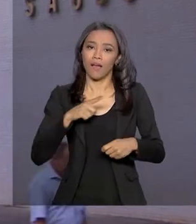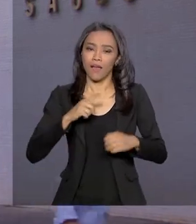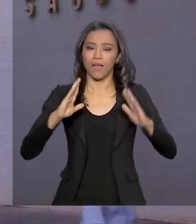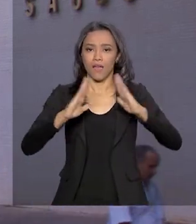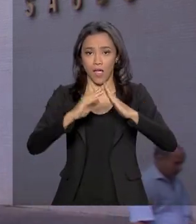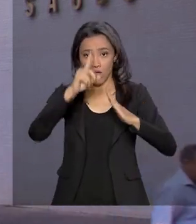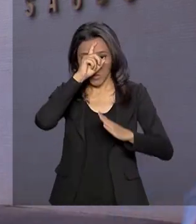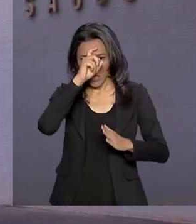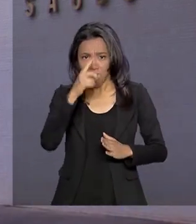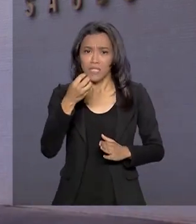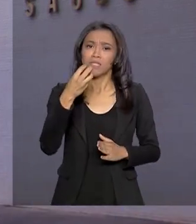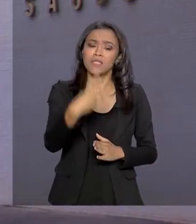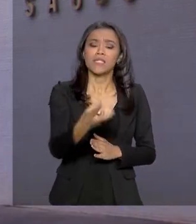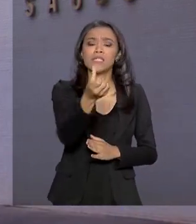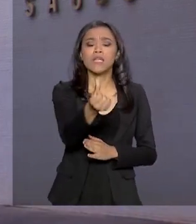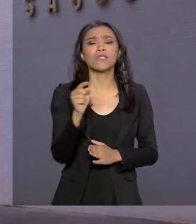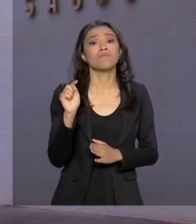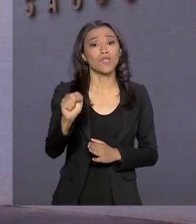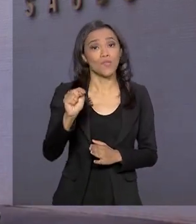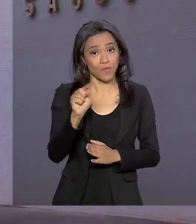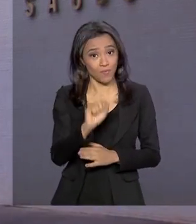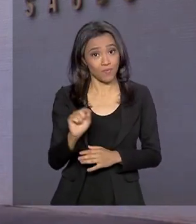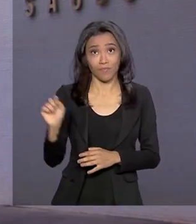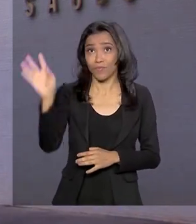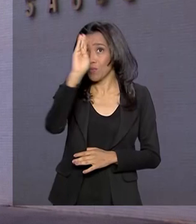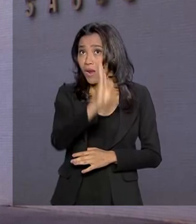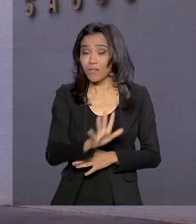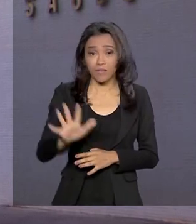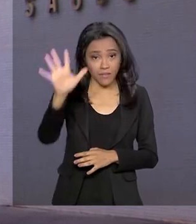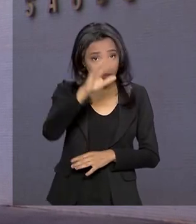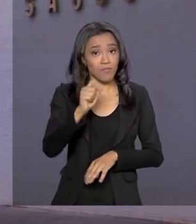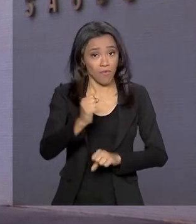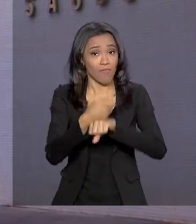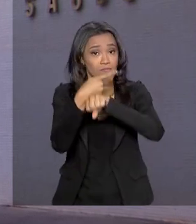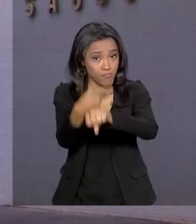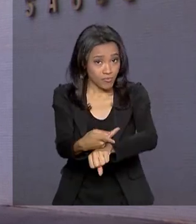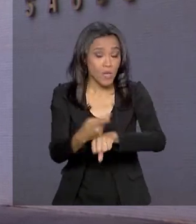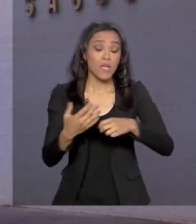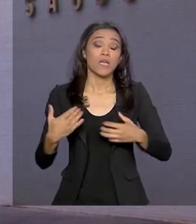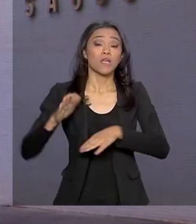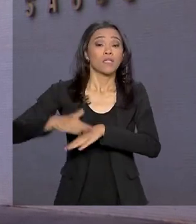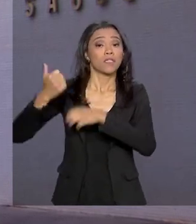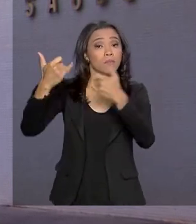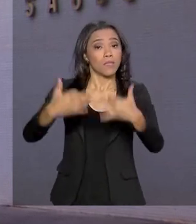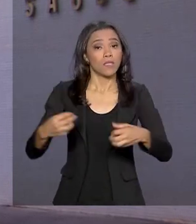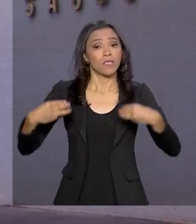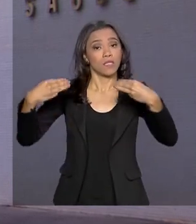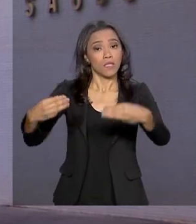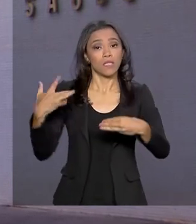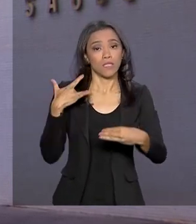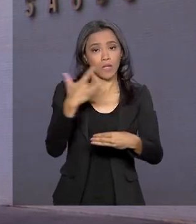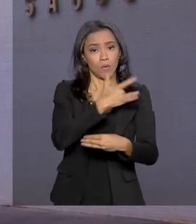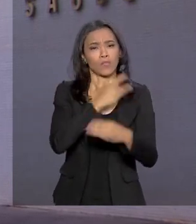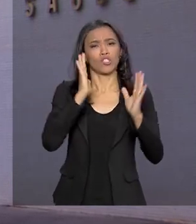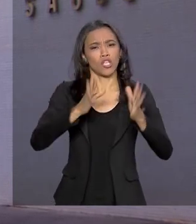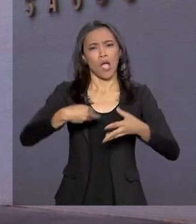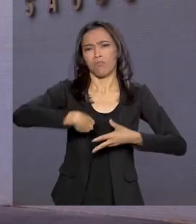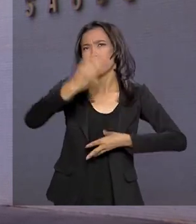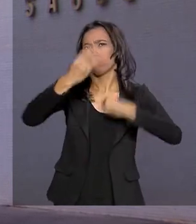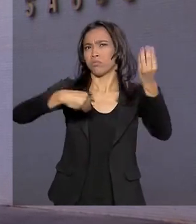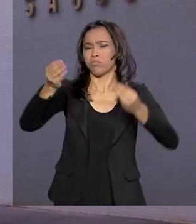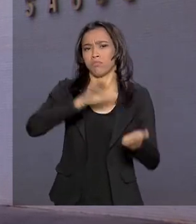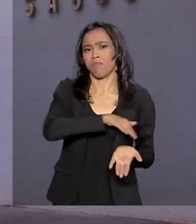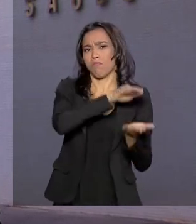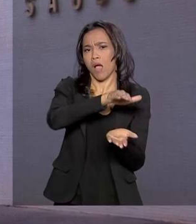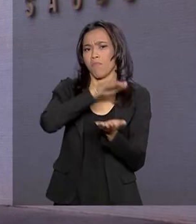mais de 36 mil postos de vacinação em todo o Brasil. Segundo o Ministério da Saúde, neste ano, já foram enviados mais de